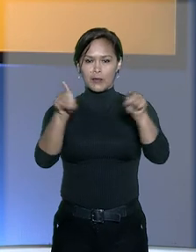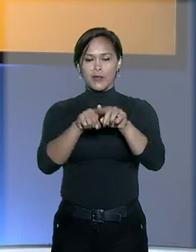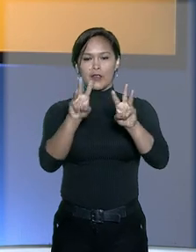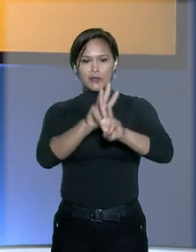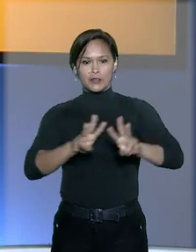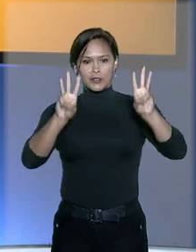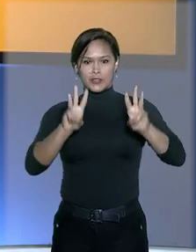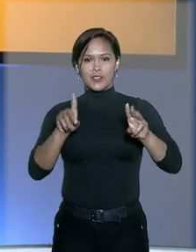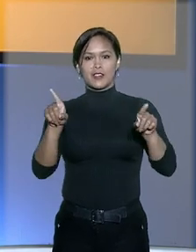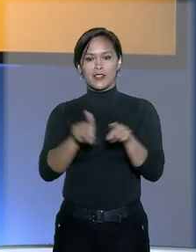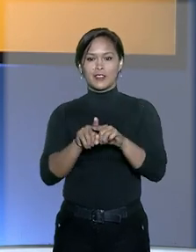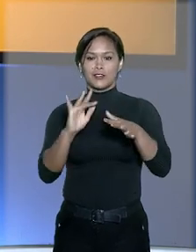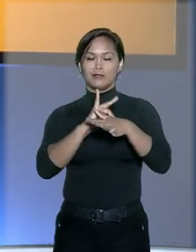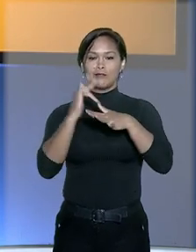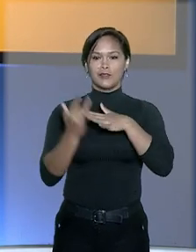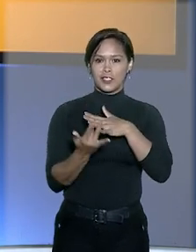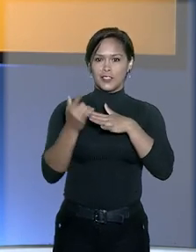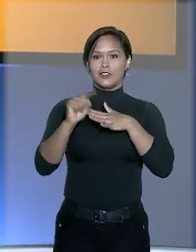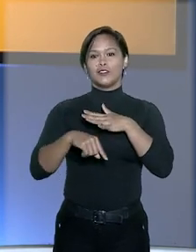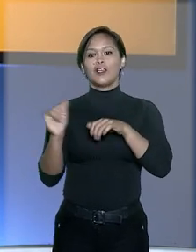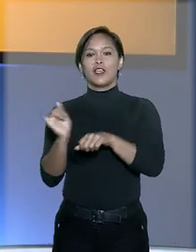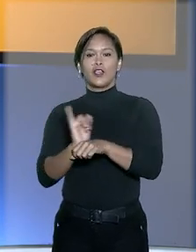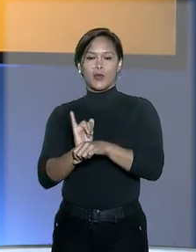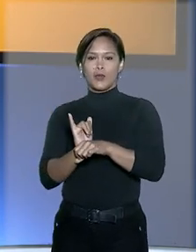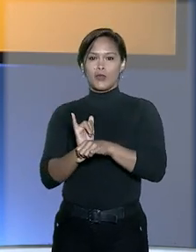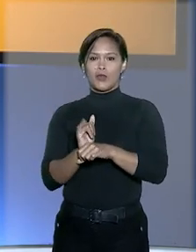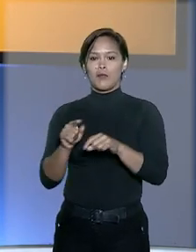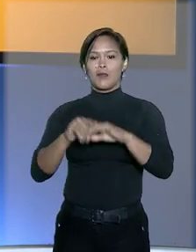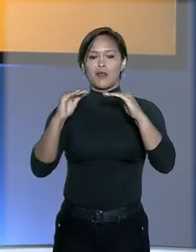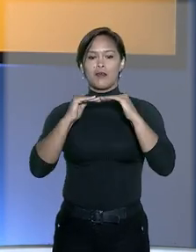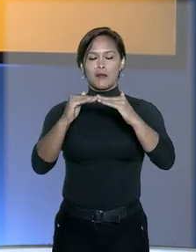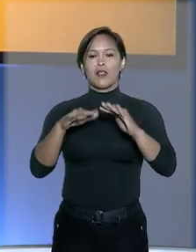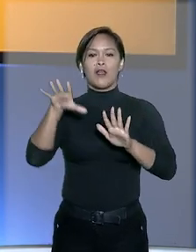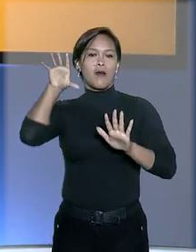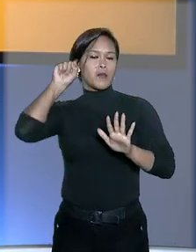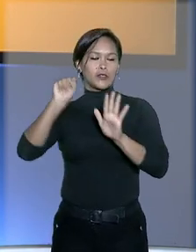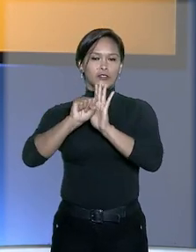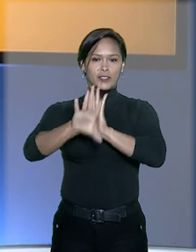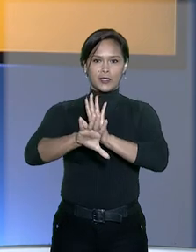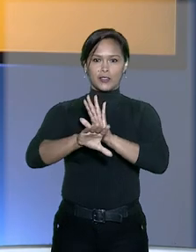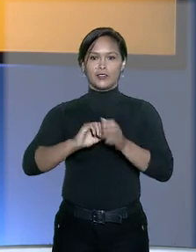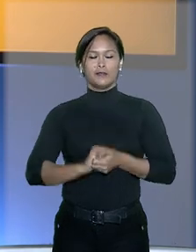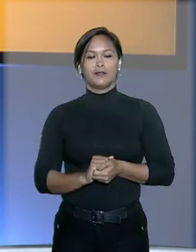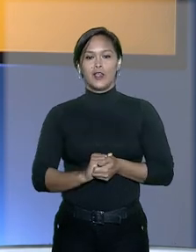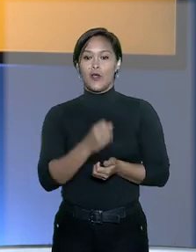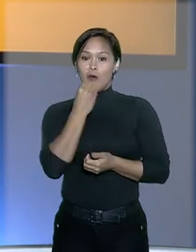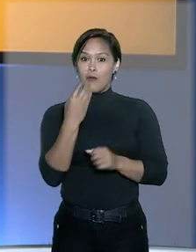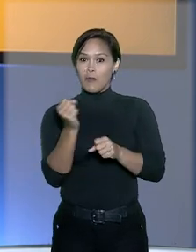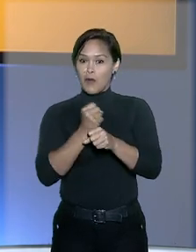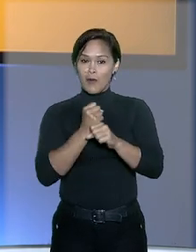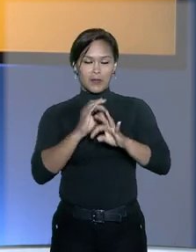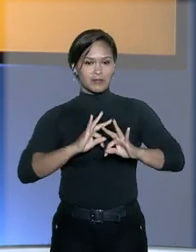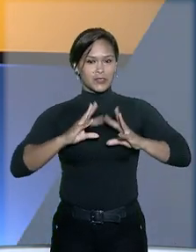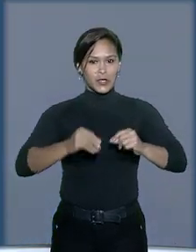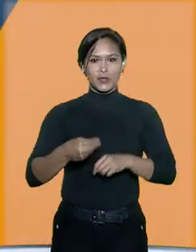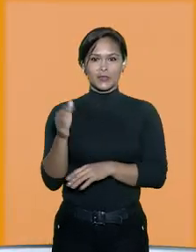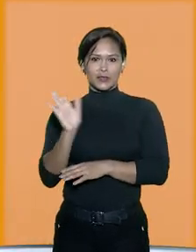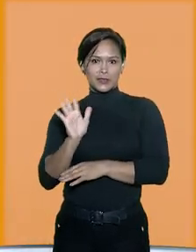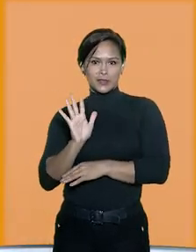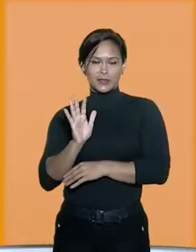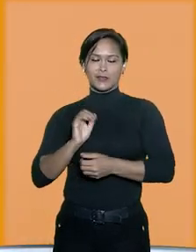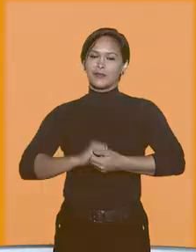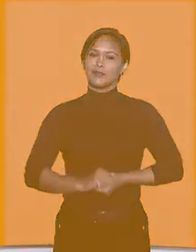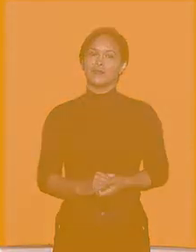site oficial, redes sociais, YouTube e plataformas de podcast. Um ótimo ano a todos. Tchau, tchau!